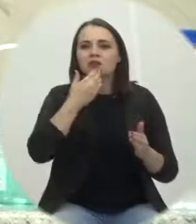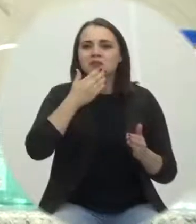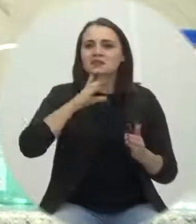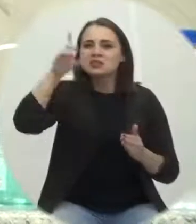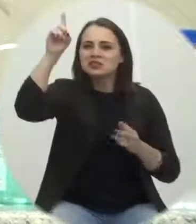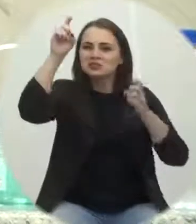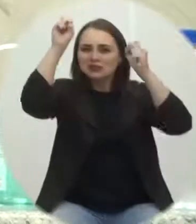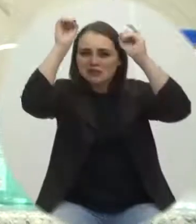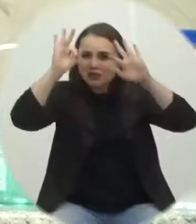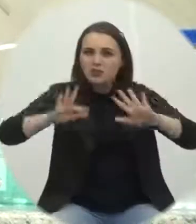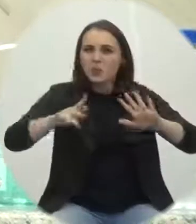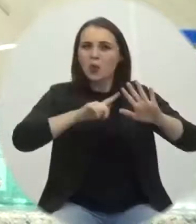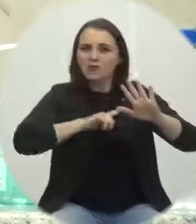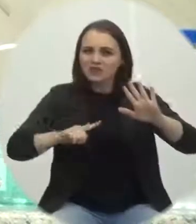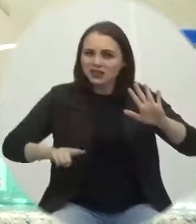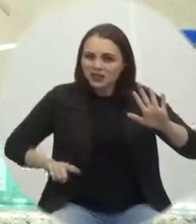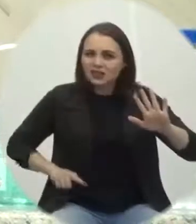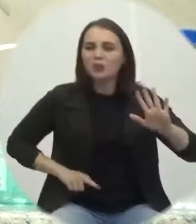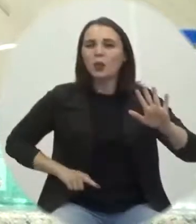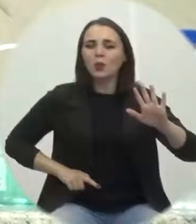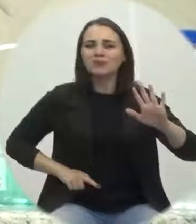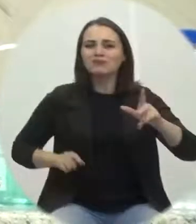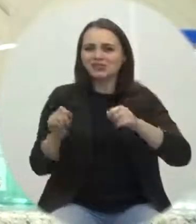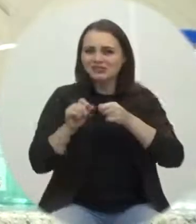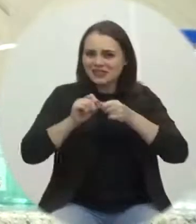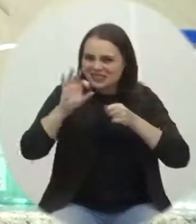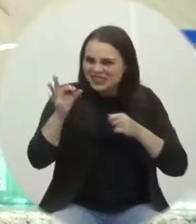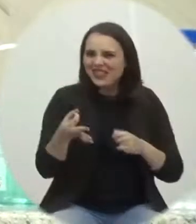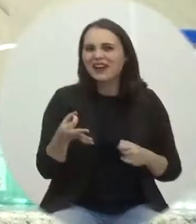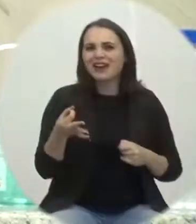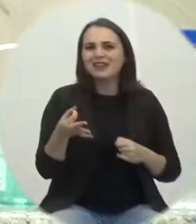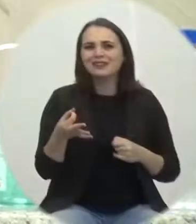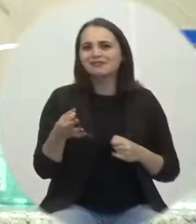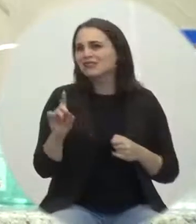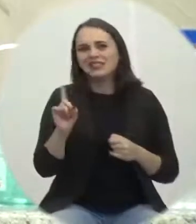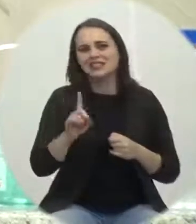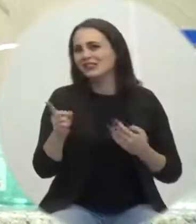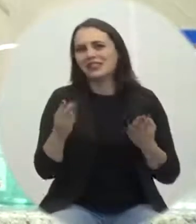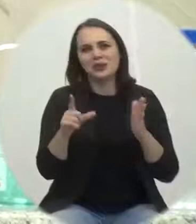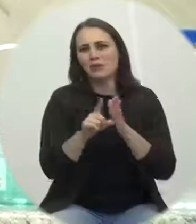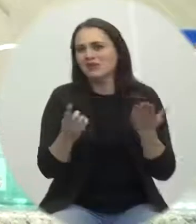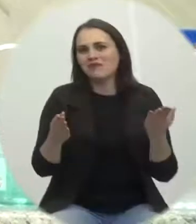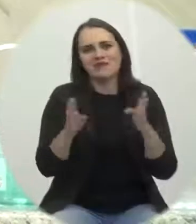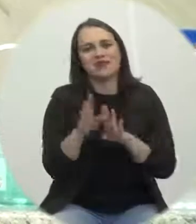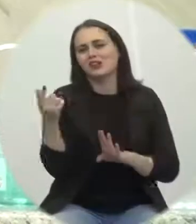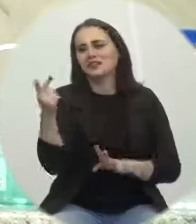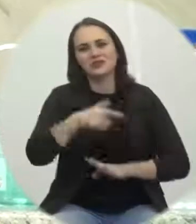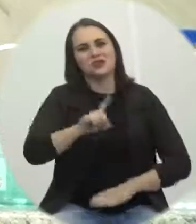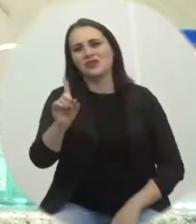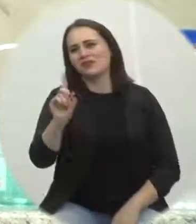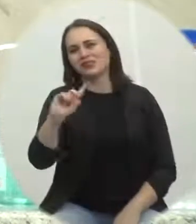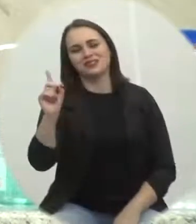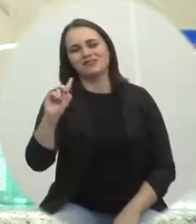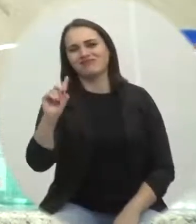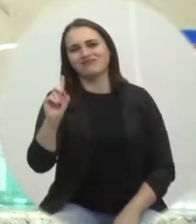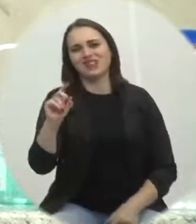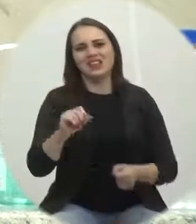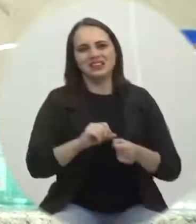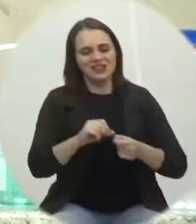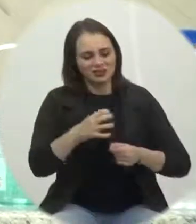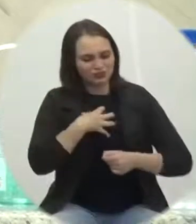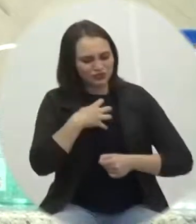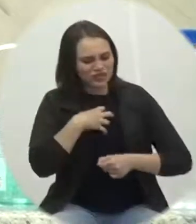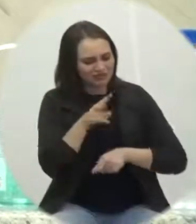governador do Estado, Carlos Moisés e toda a sua equipe, que não faça esse lockdown, que faça realmente, então, uma condição de